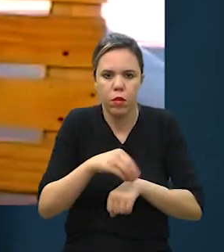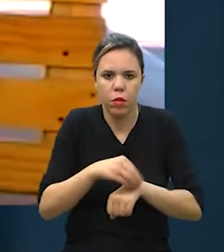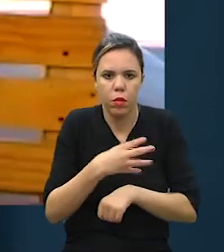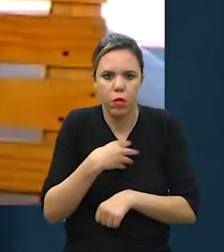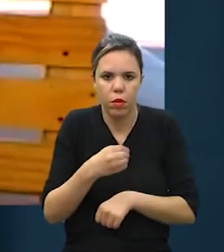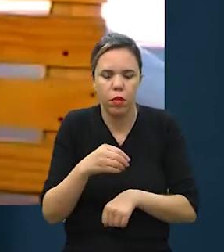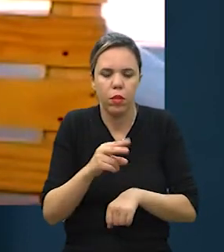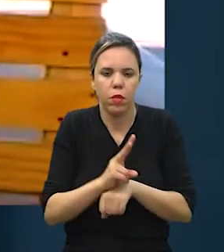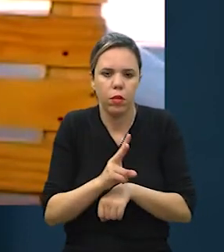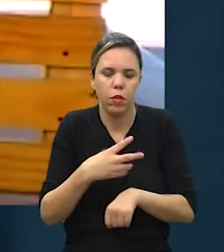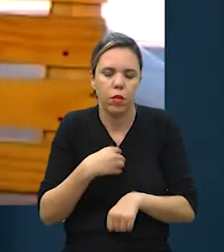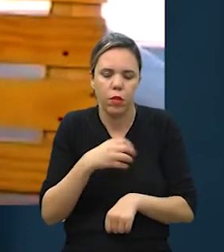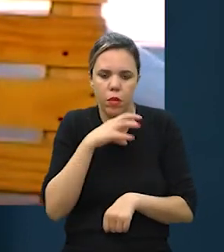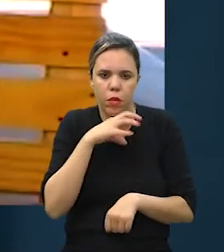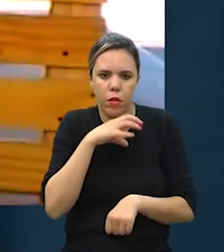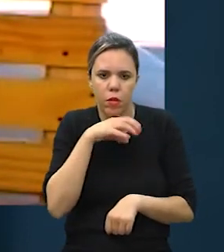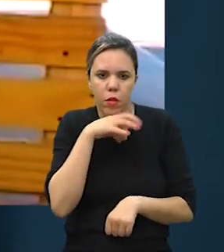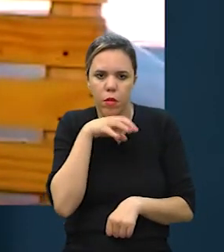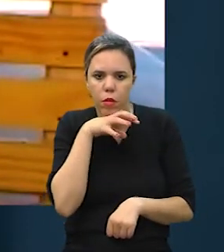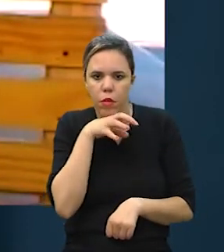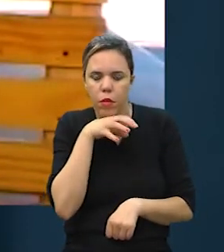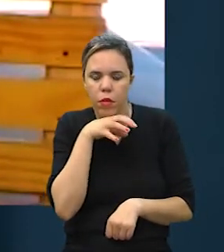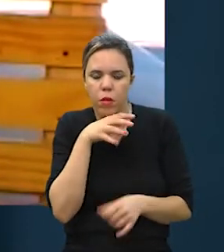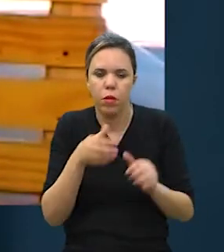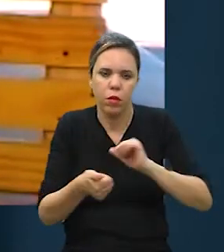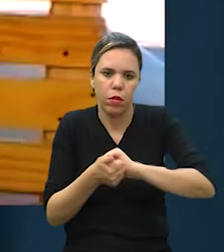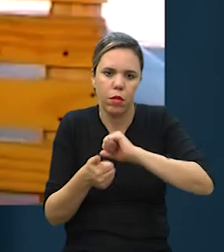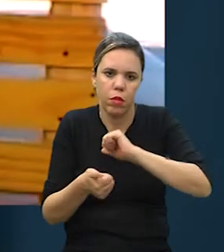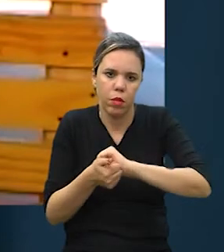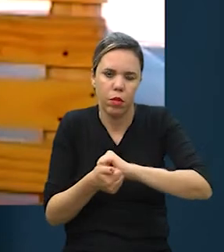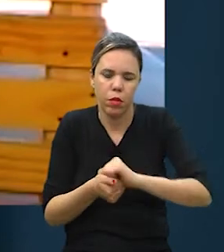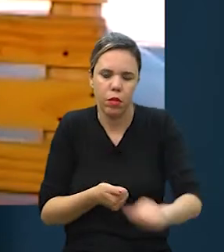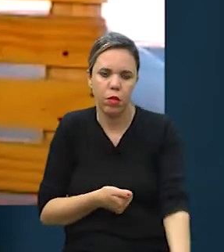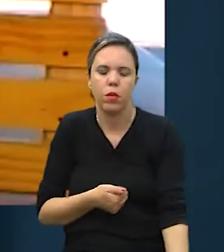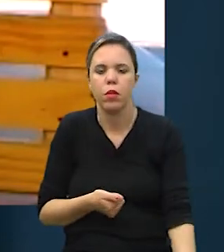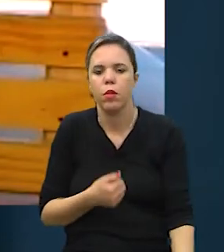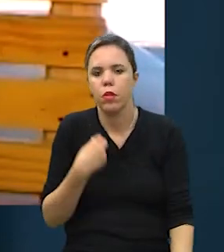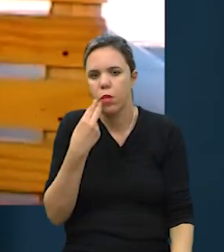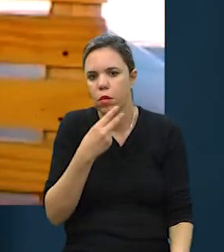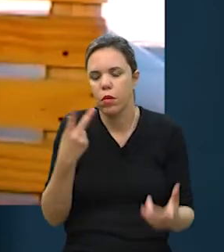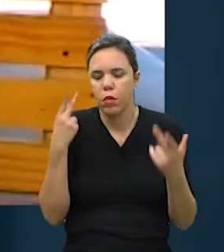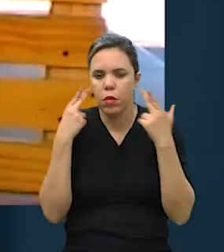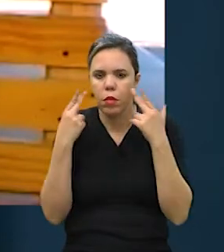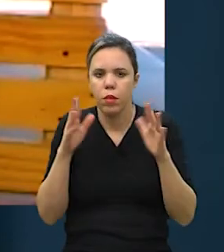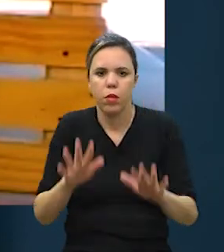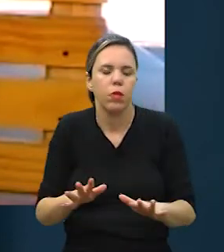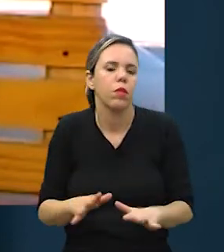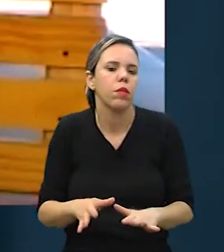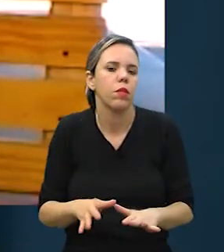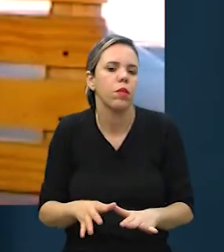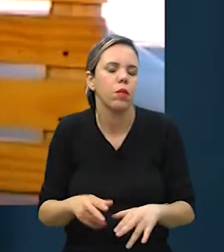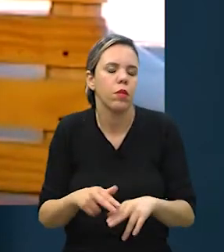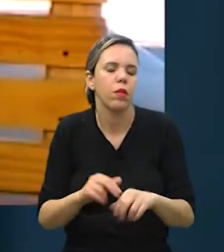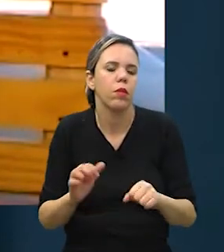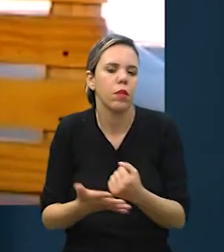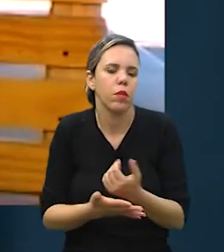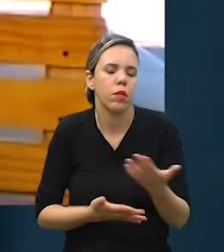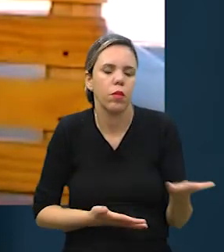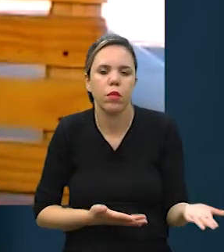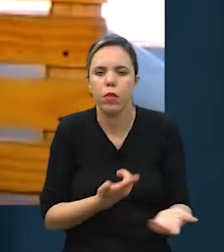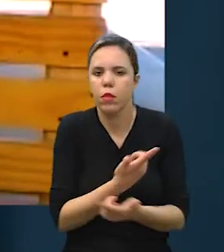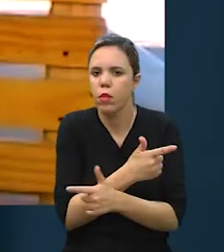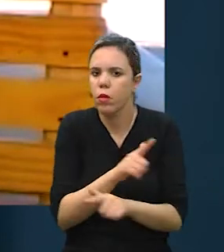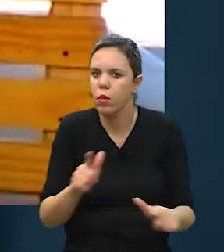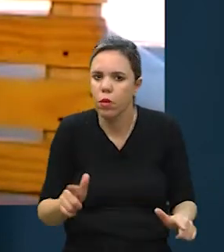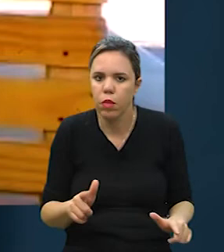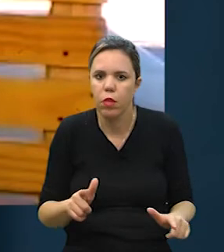transmita para ele o máximo de conforto e qualidade. E aí veio a busca pela dieta natural. Porém, por conta da pandemia,